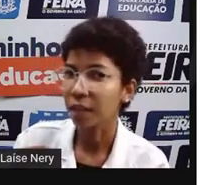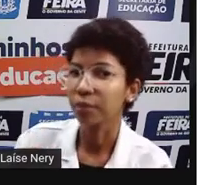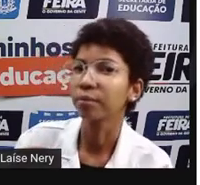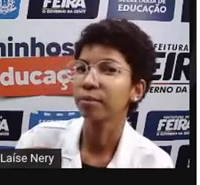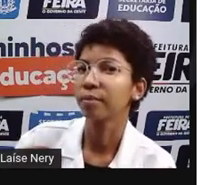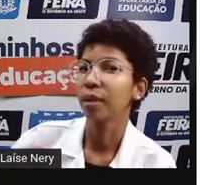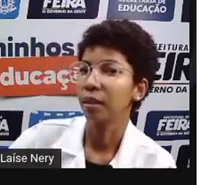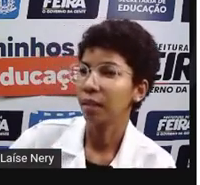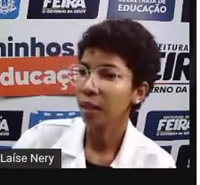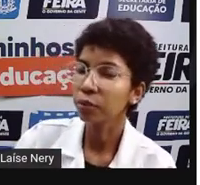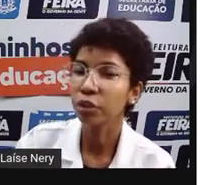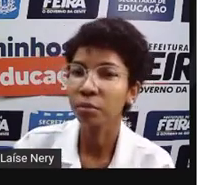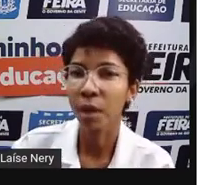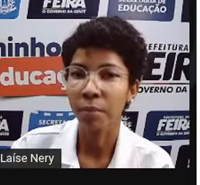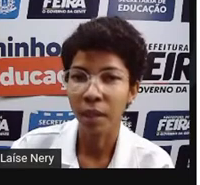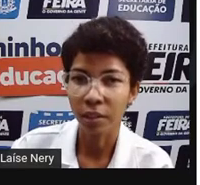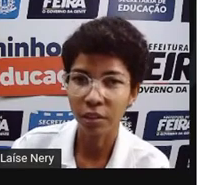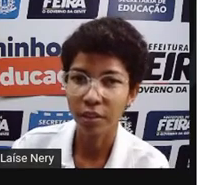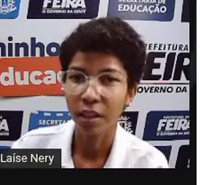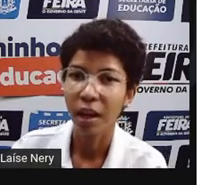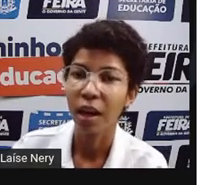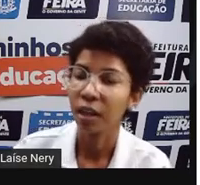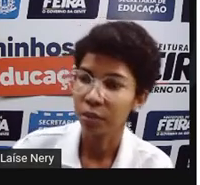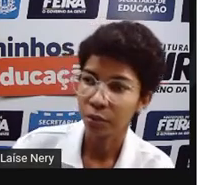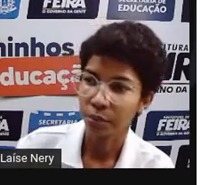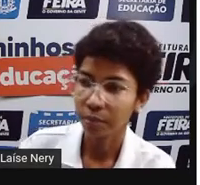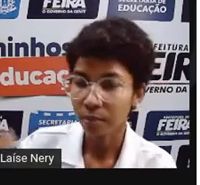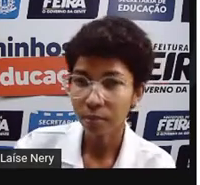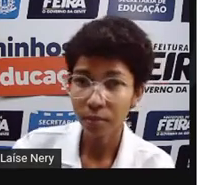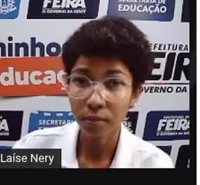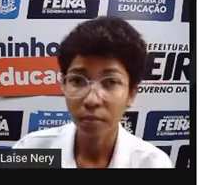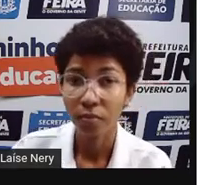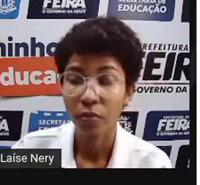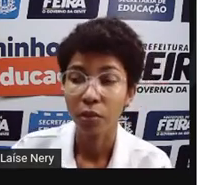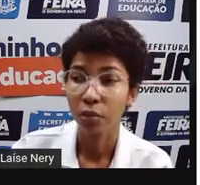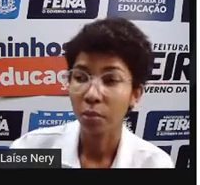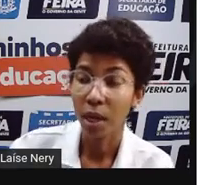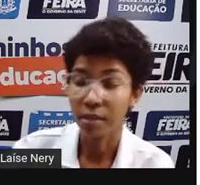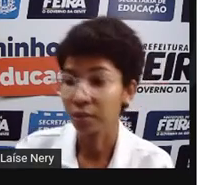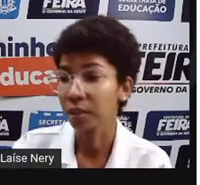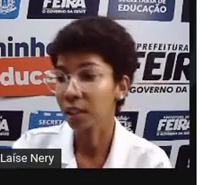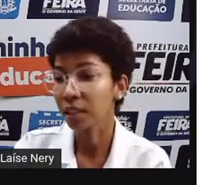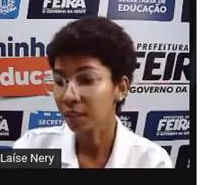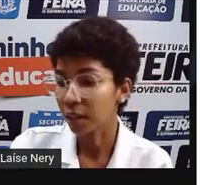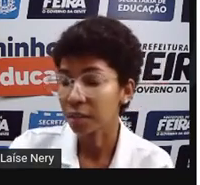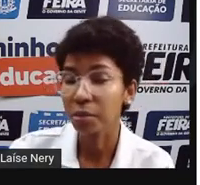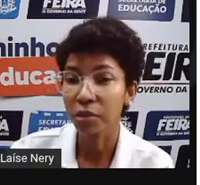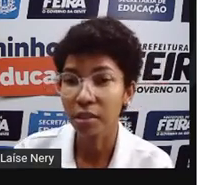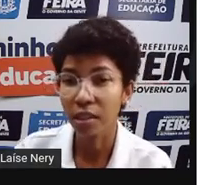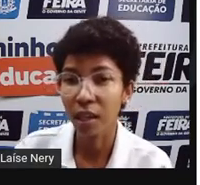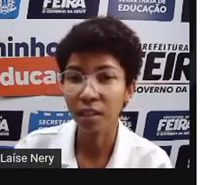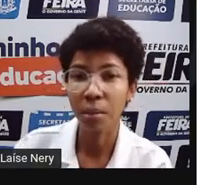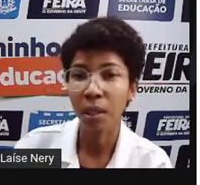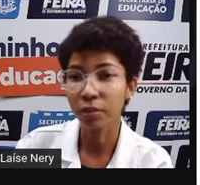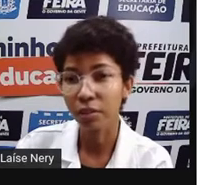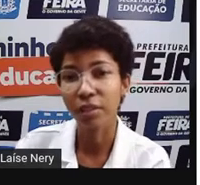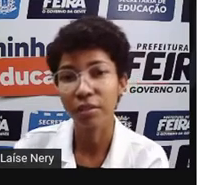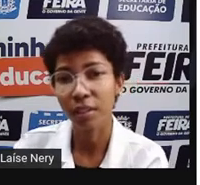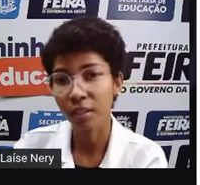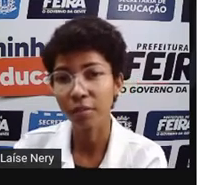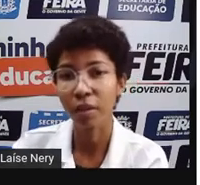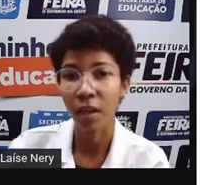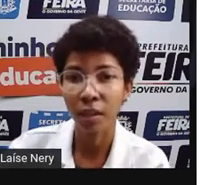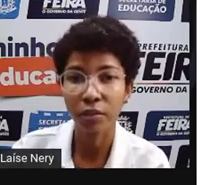aumentado. Ultimamente, aí no Brasil, as pessoas têm reclamado